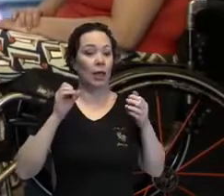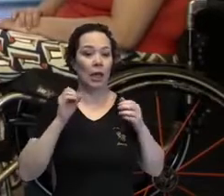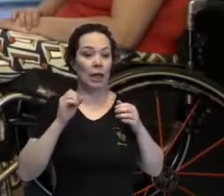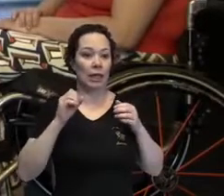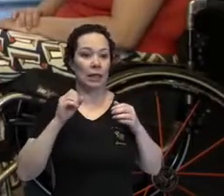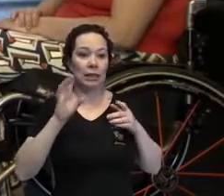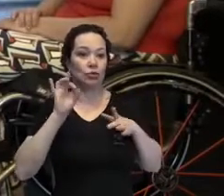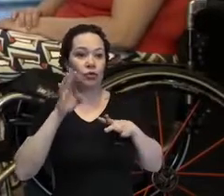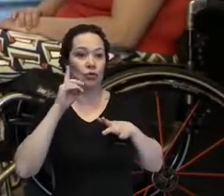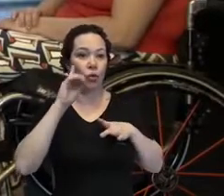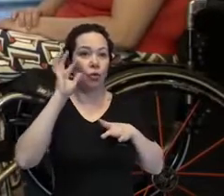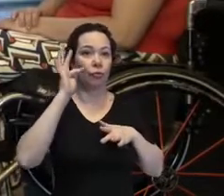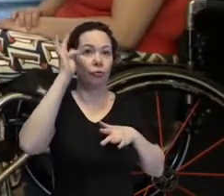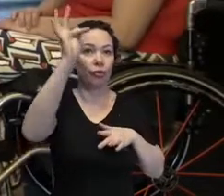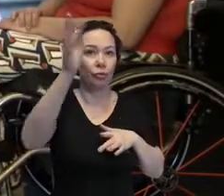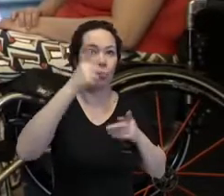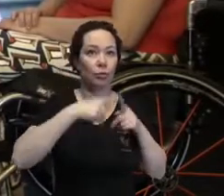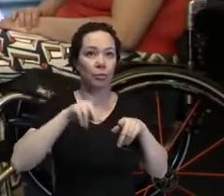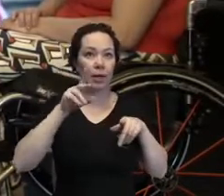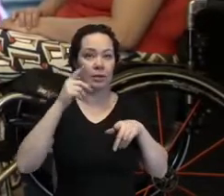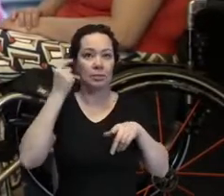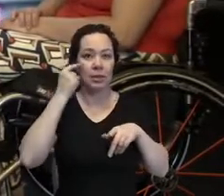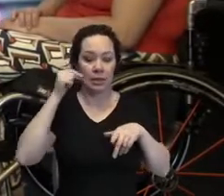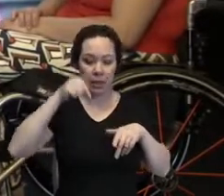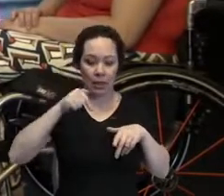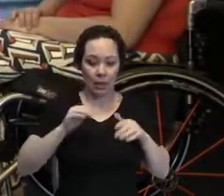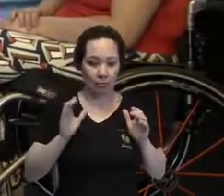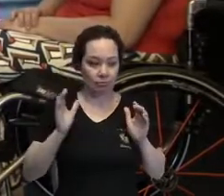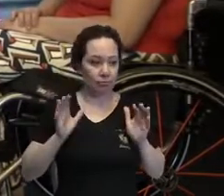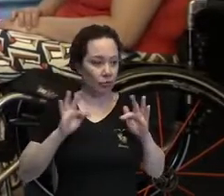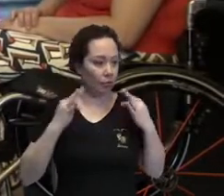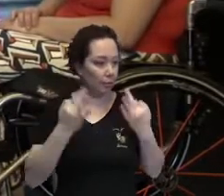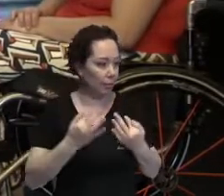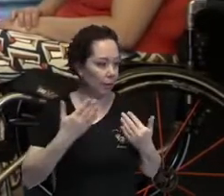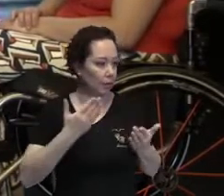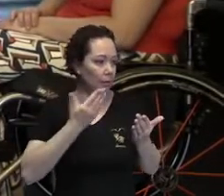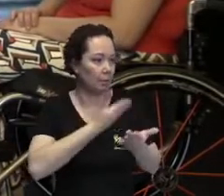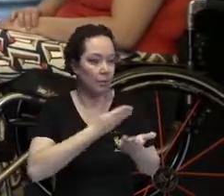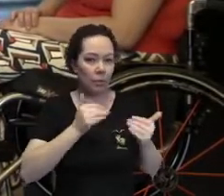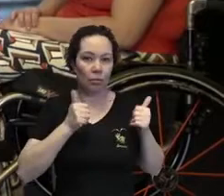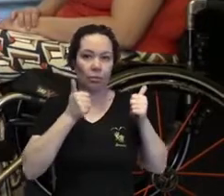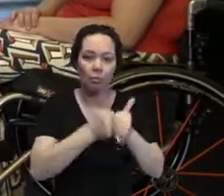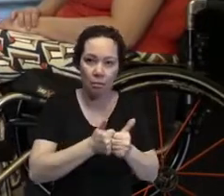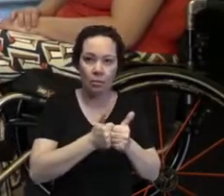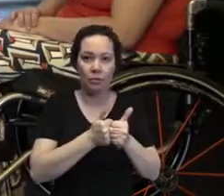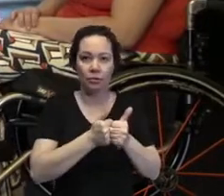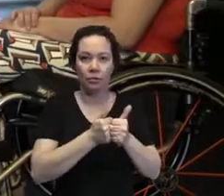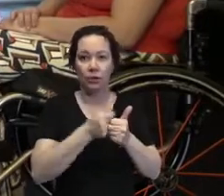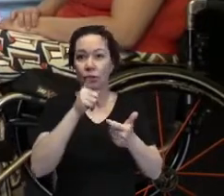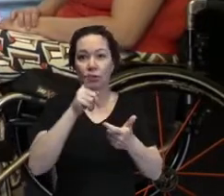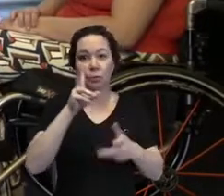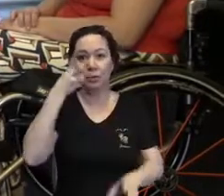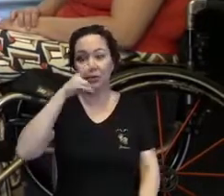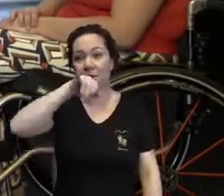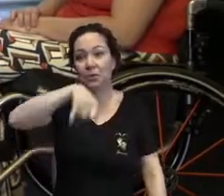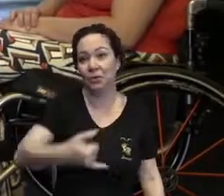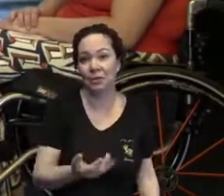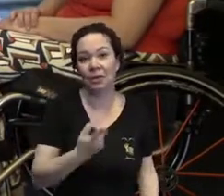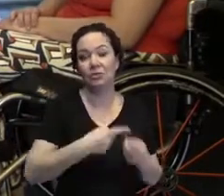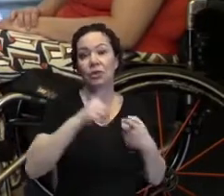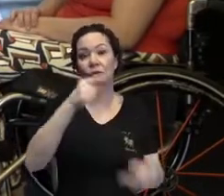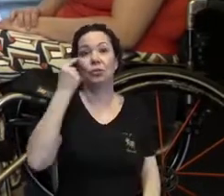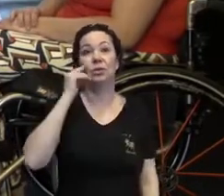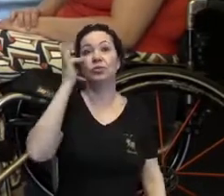da gente e a gente subestima as oportunidades, assim, outro dia o Diego, o Diego, meu namorado, tem uma